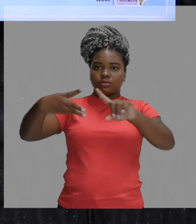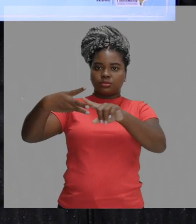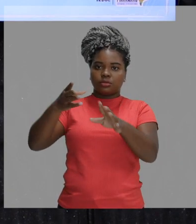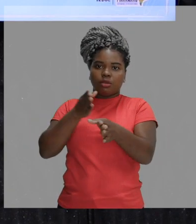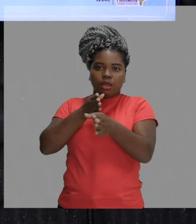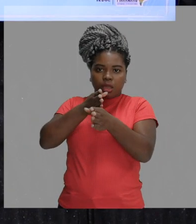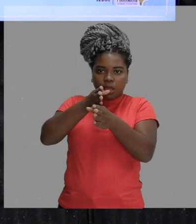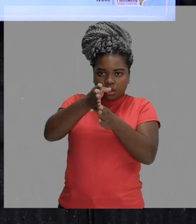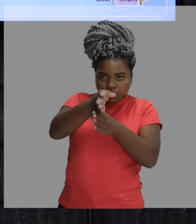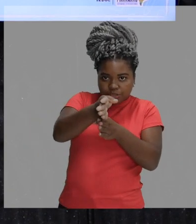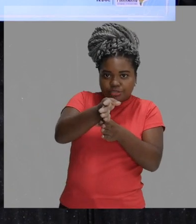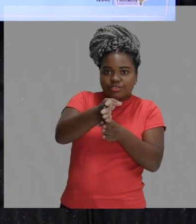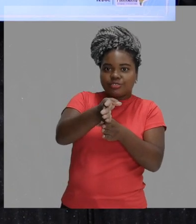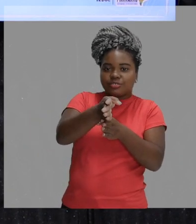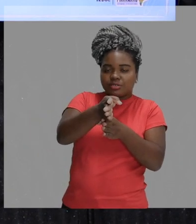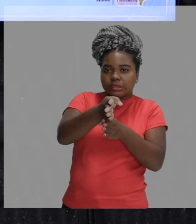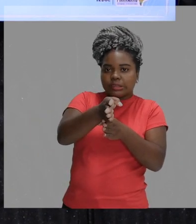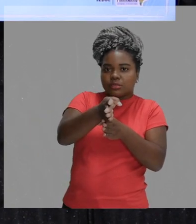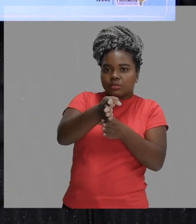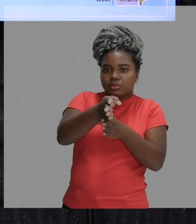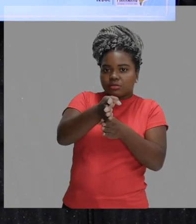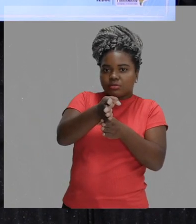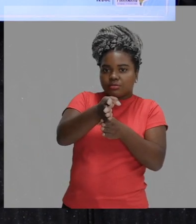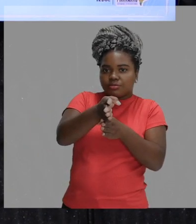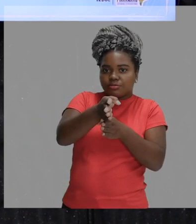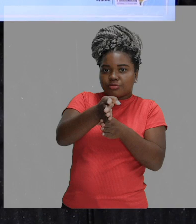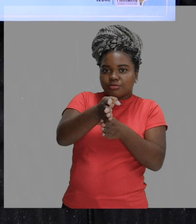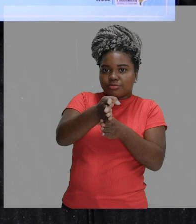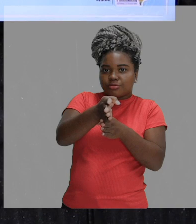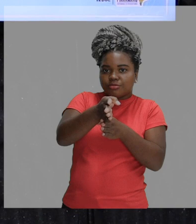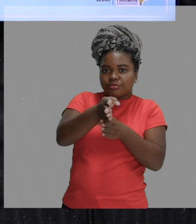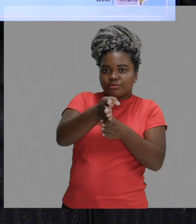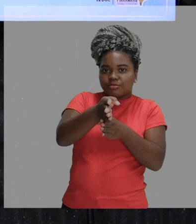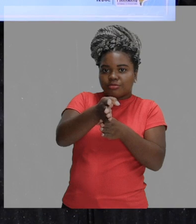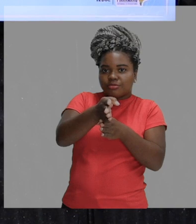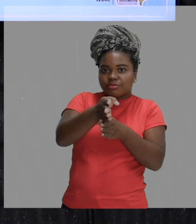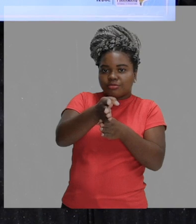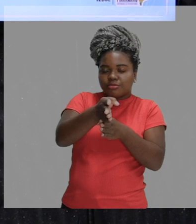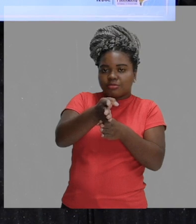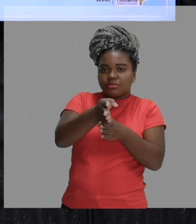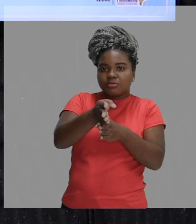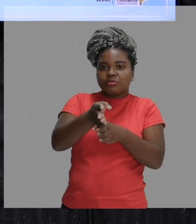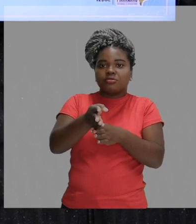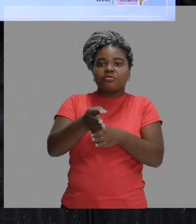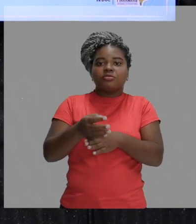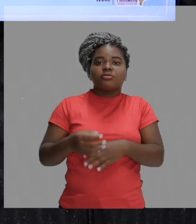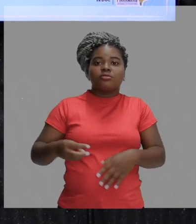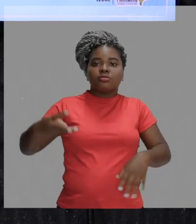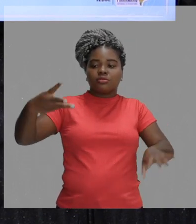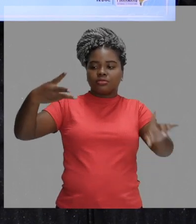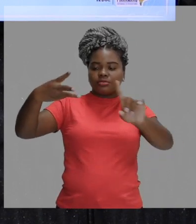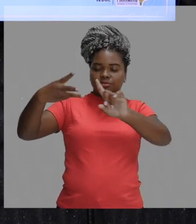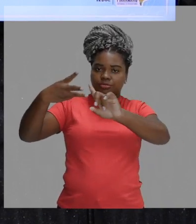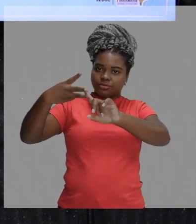a luz em meio transparente e homogêneo só se propaga em linha reta.